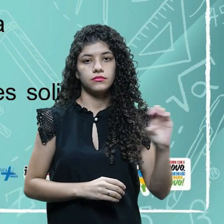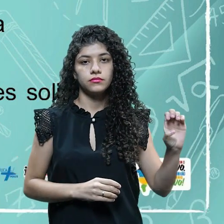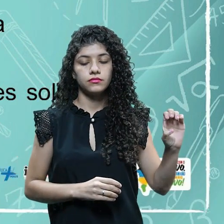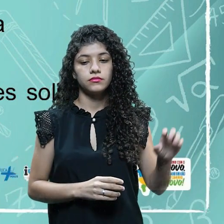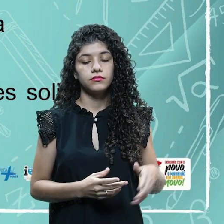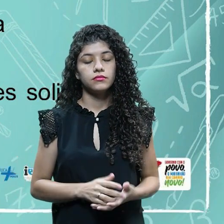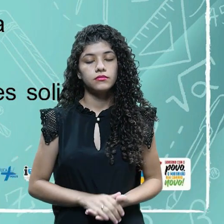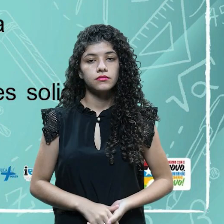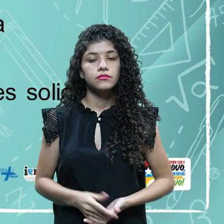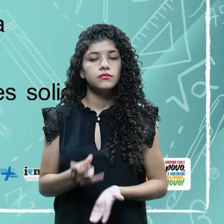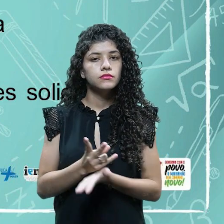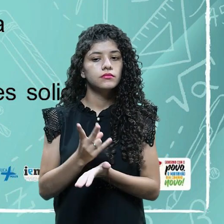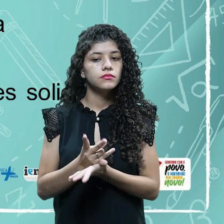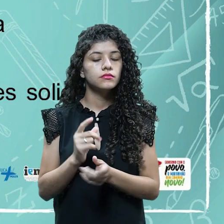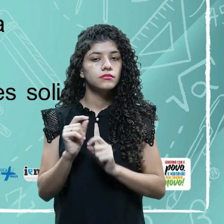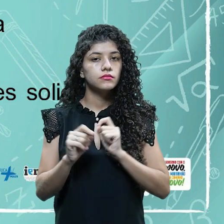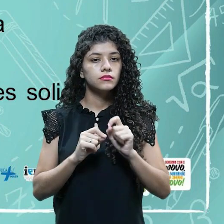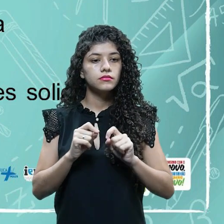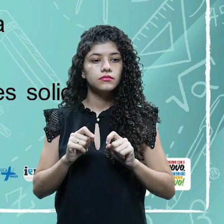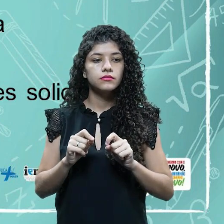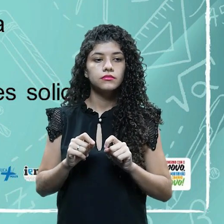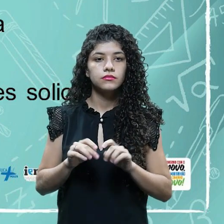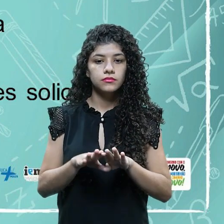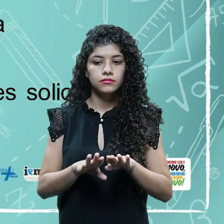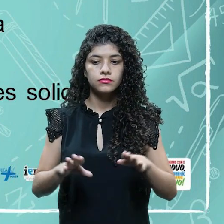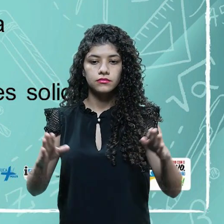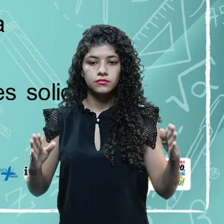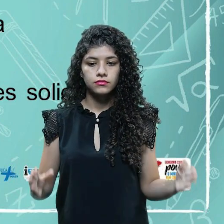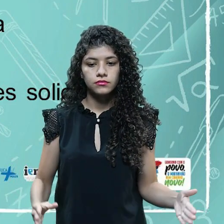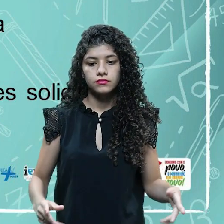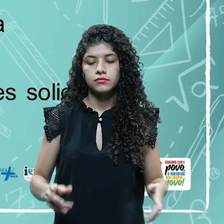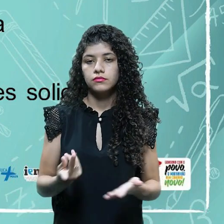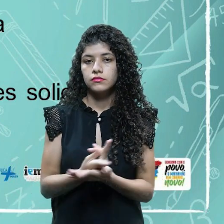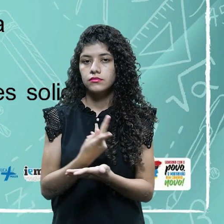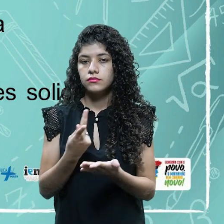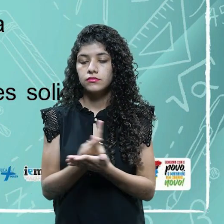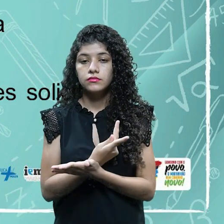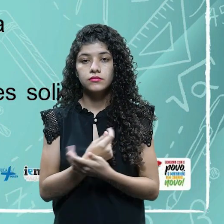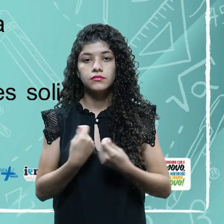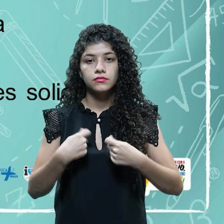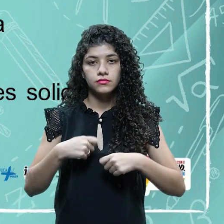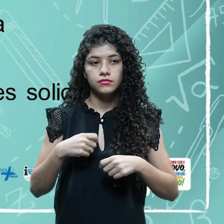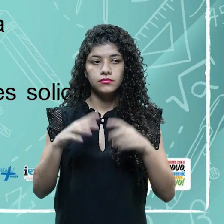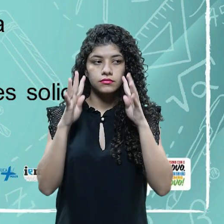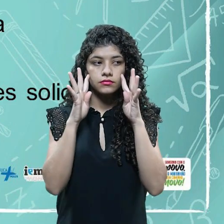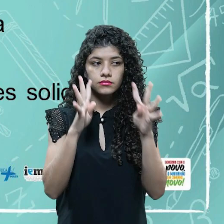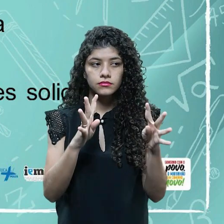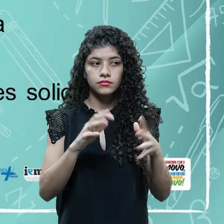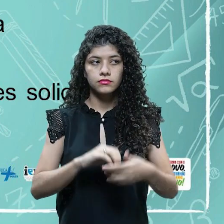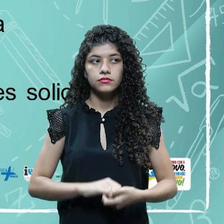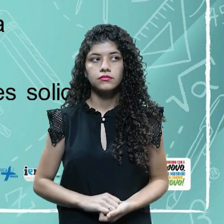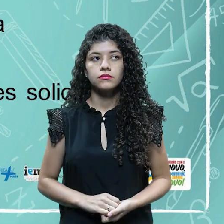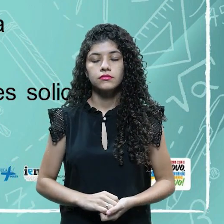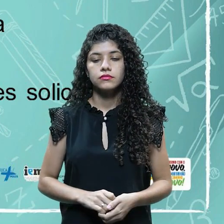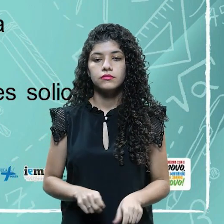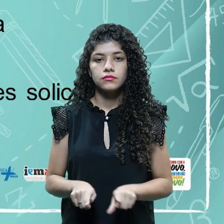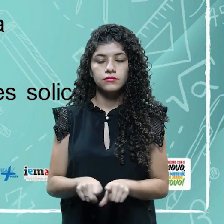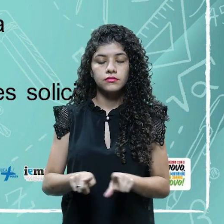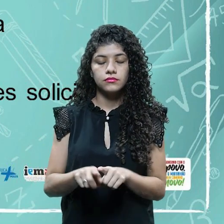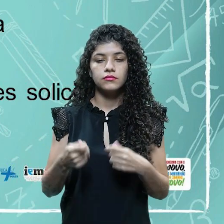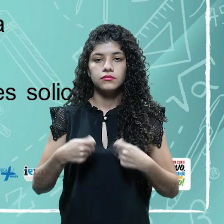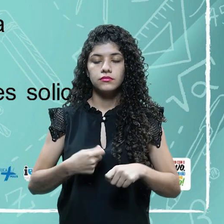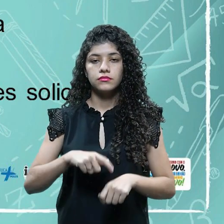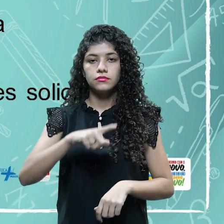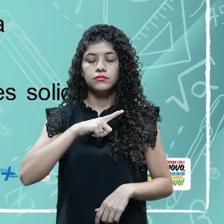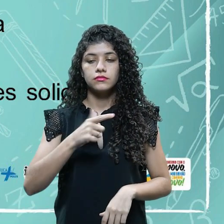mesa, ou a falha no microfone, ou alguma coisa assim, tem que ficar atento. Tenha sempre caneta e papel, caso as